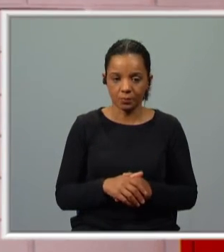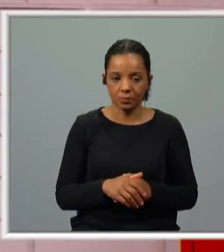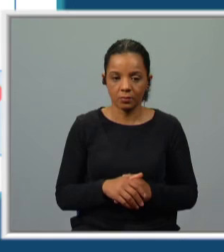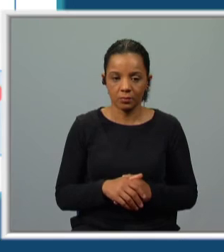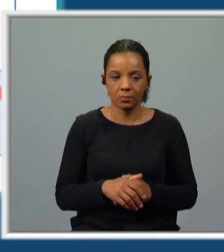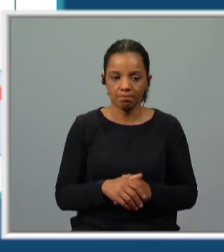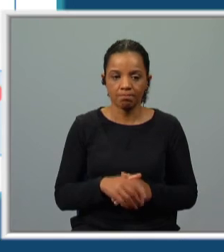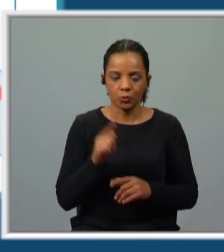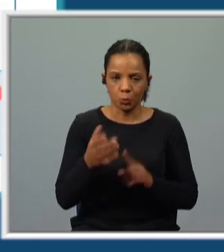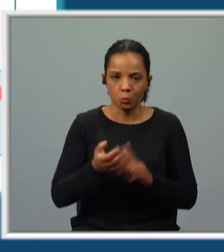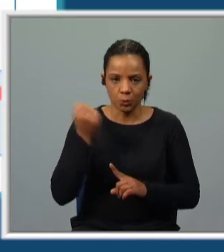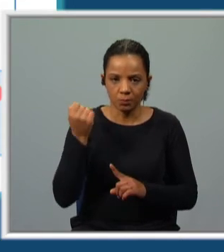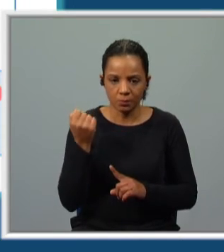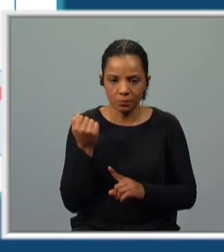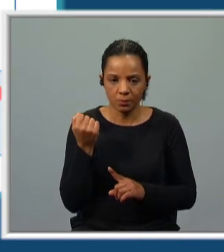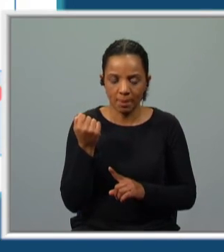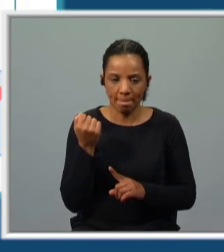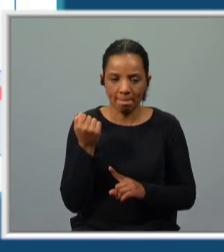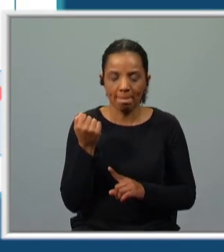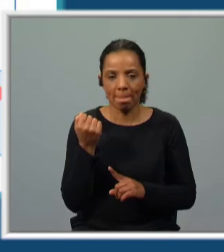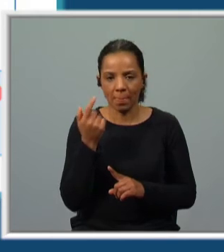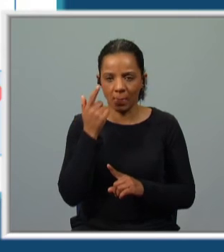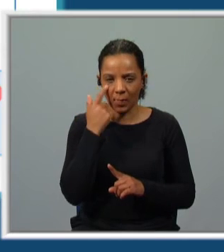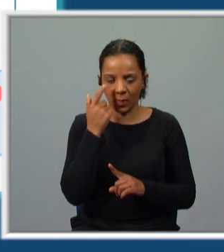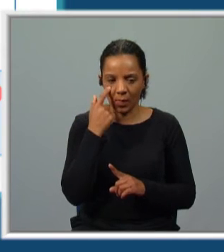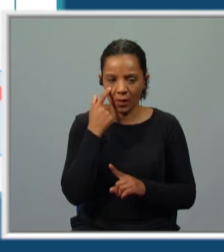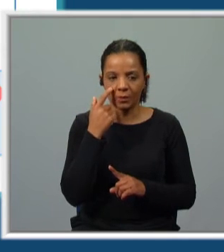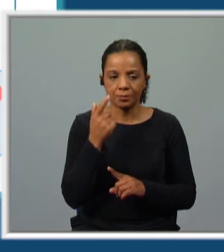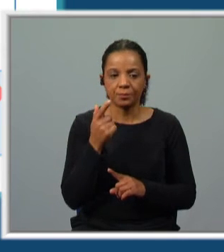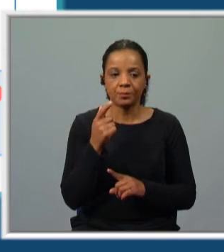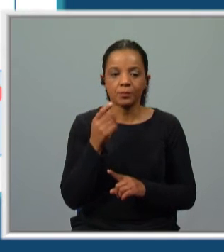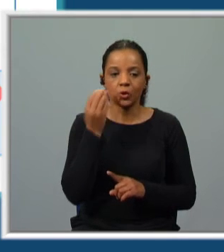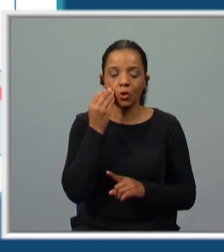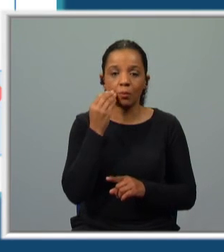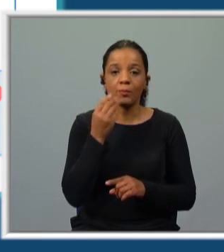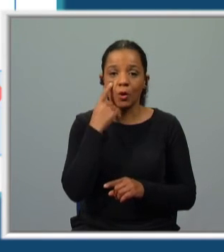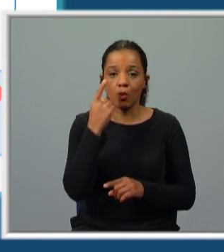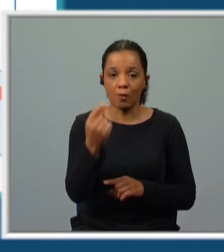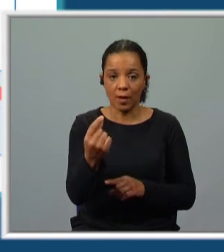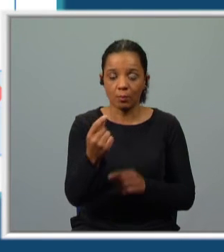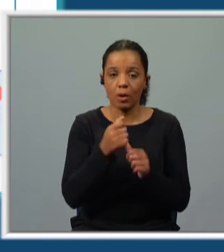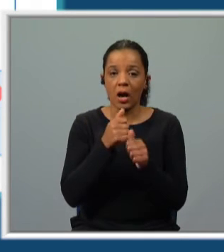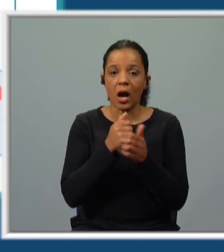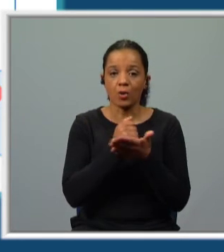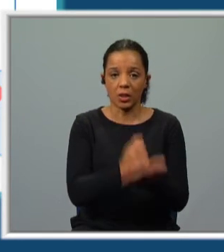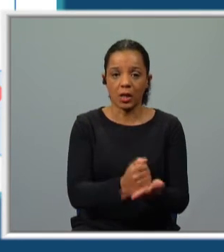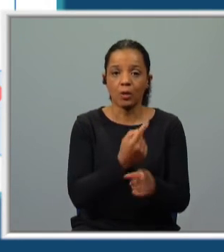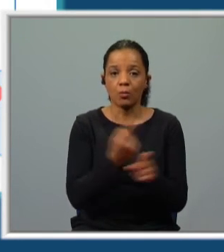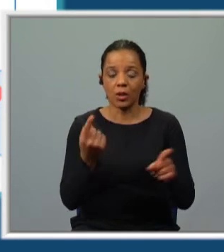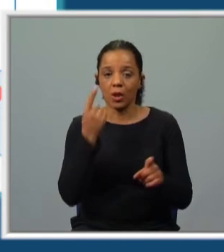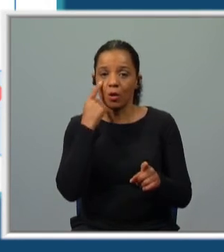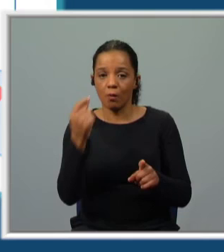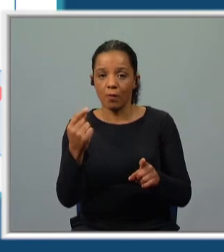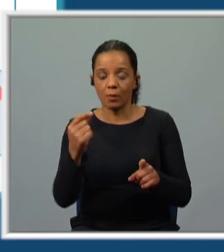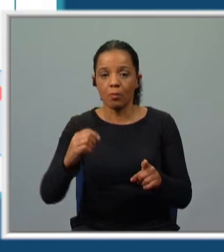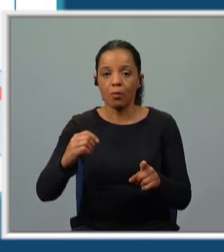Consegues identificar? Vamos dar atenção ao tempo em que está o auxiliar. Porque já sabemos que o verbo principal está sempre no participio